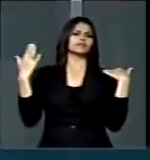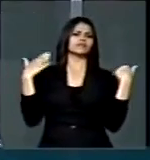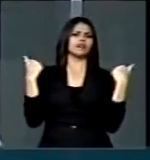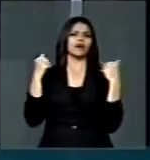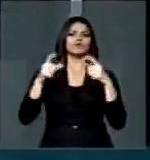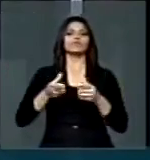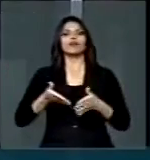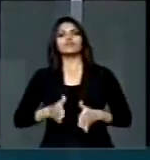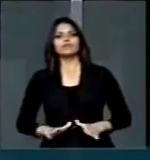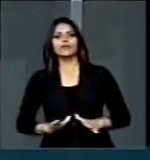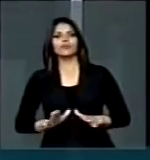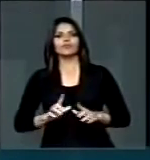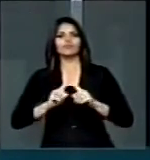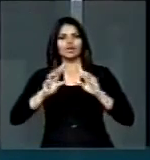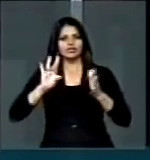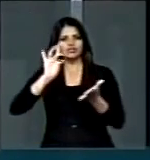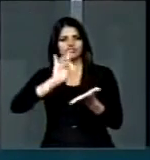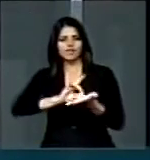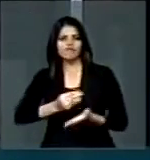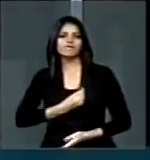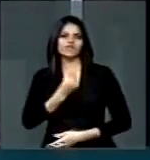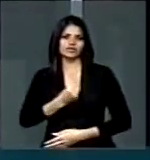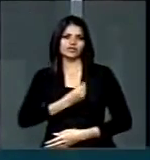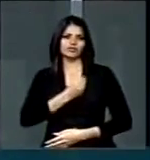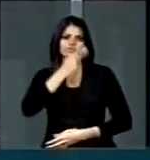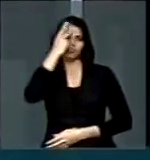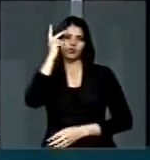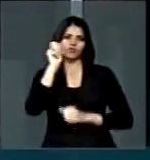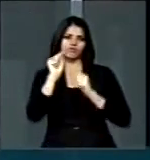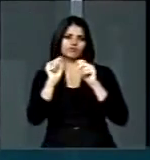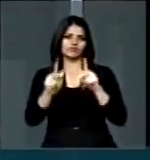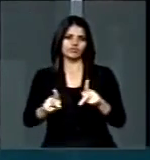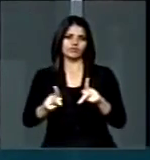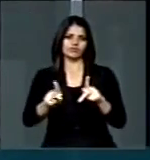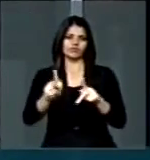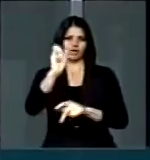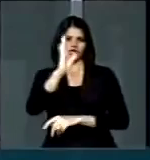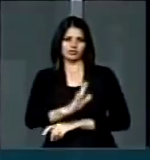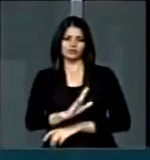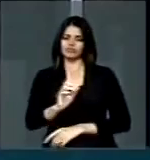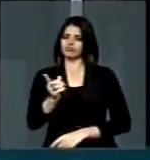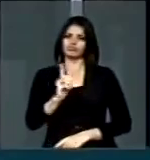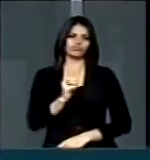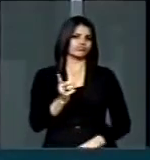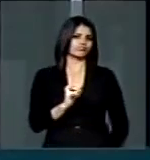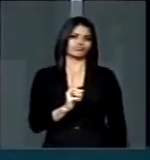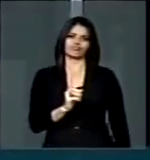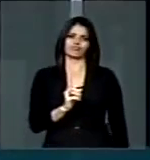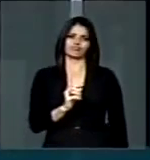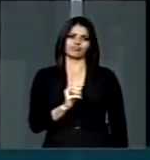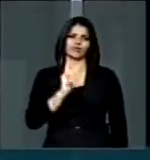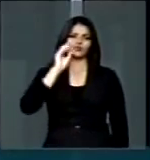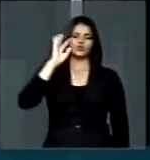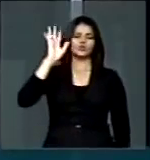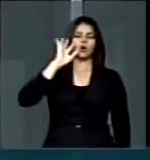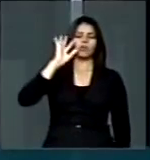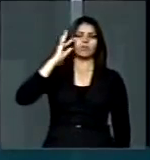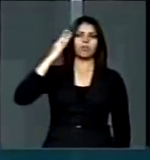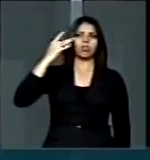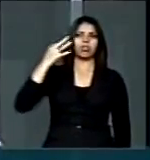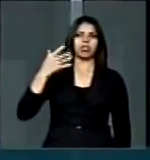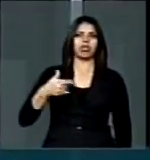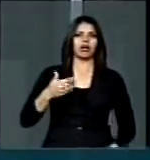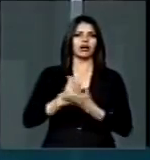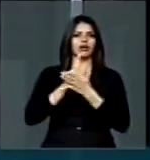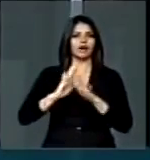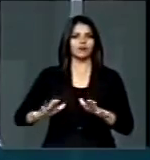dos aposentados brasileiros, senhor presidente, senhoras e senhores deputados, não é esta. O que nós estamos assistindo e vendo o